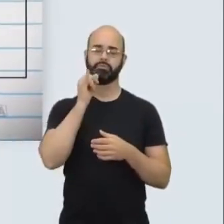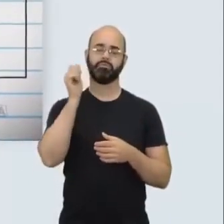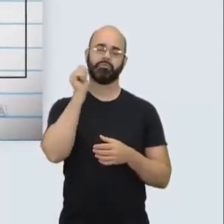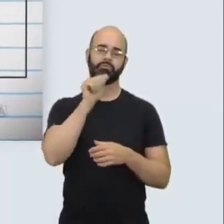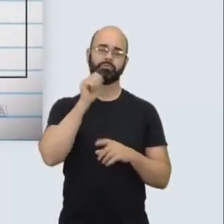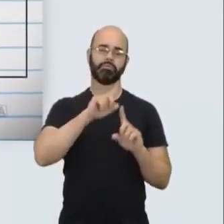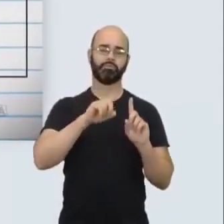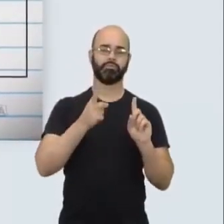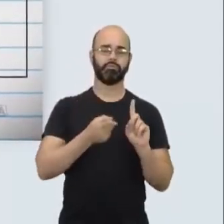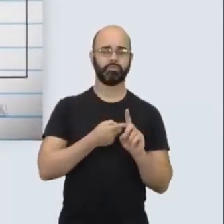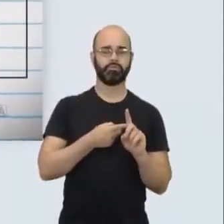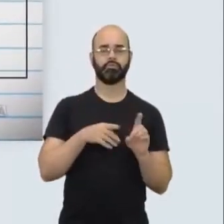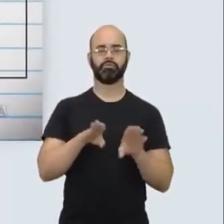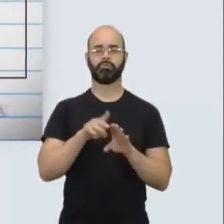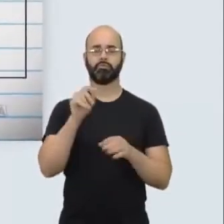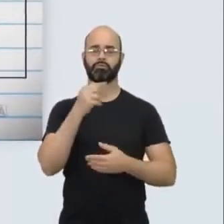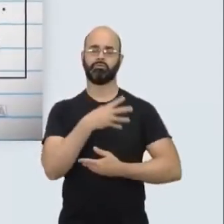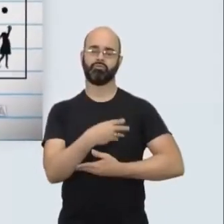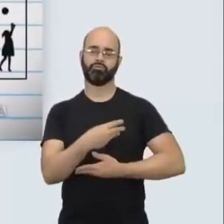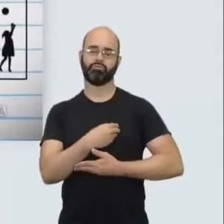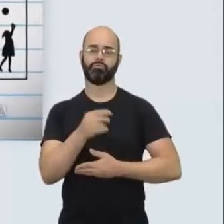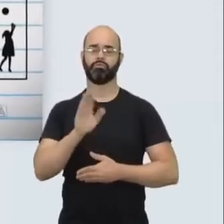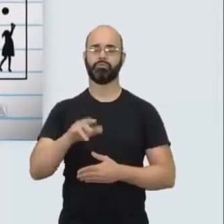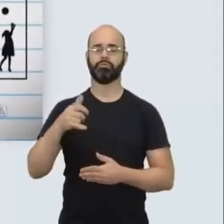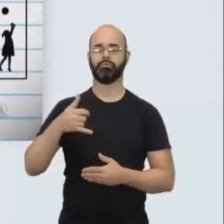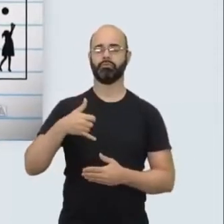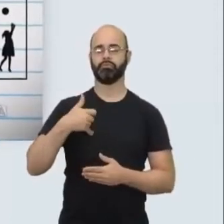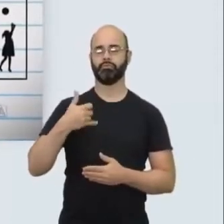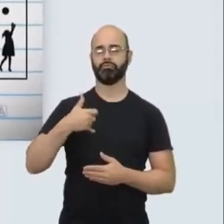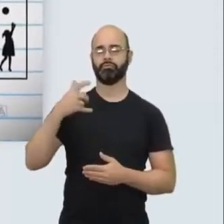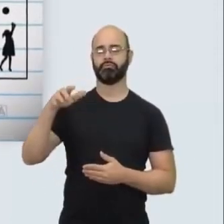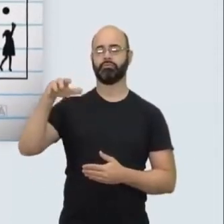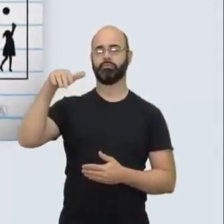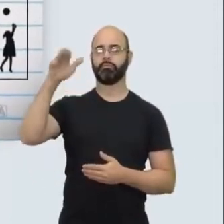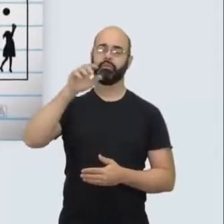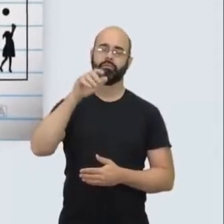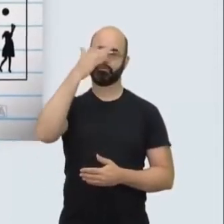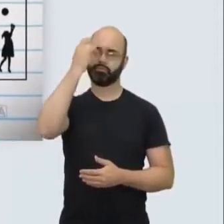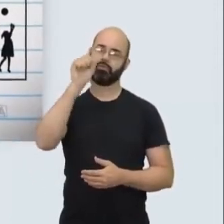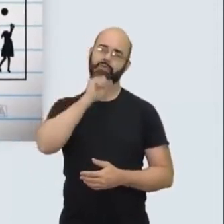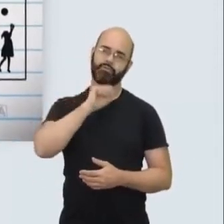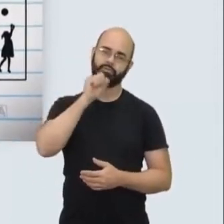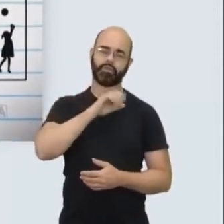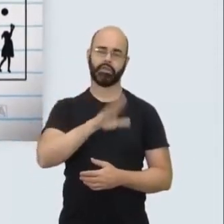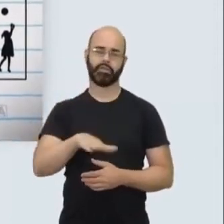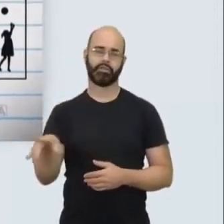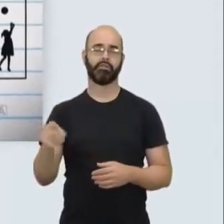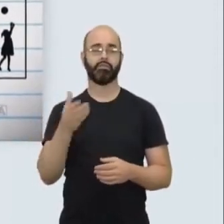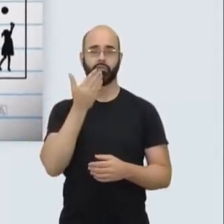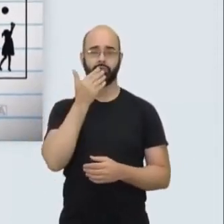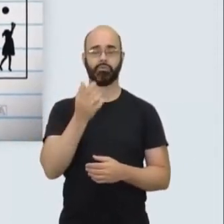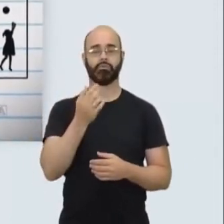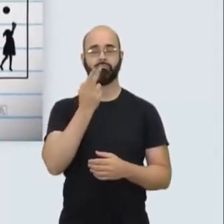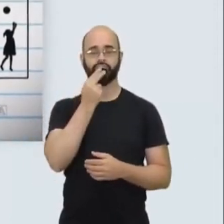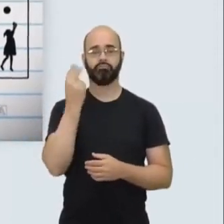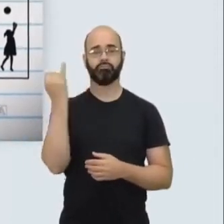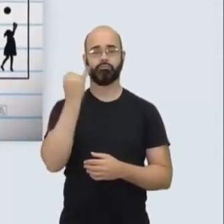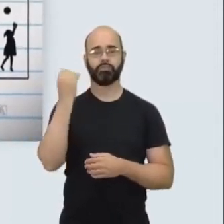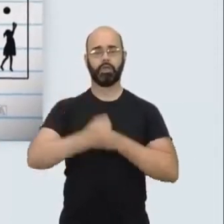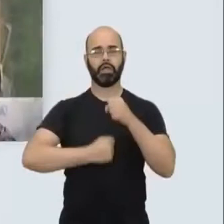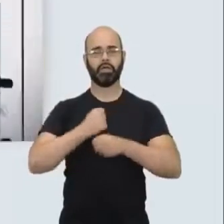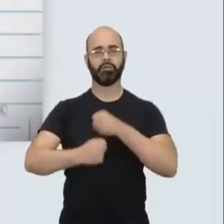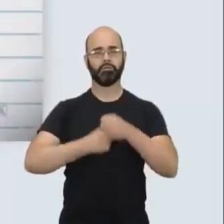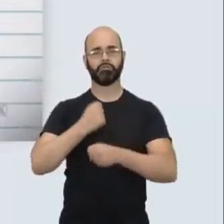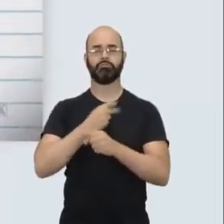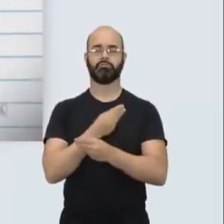grávidas e lactantes, pessoas idosas e crianças, a alimentos seguros, nutritivos e suficientes durante todo o ano.